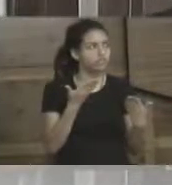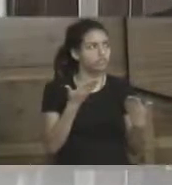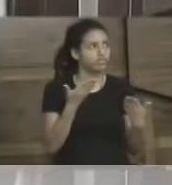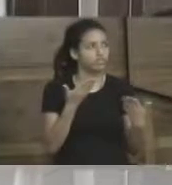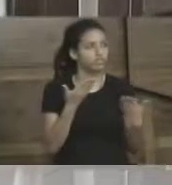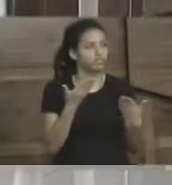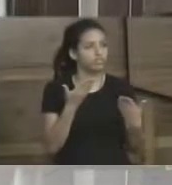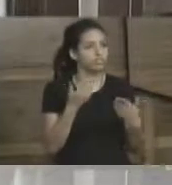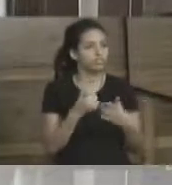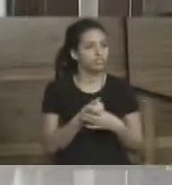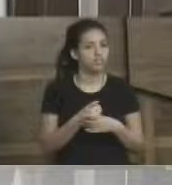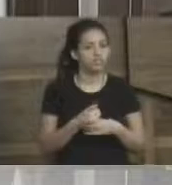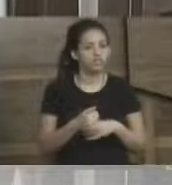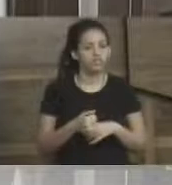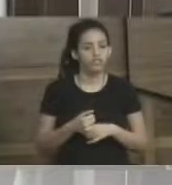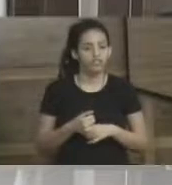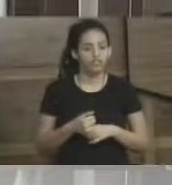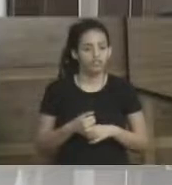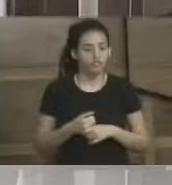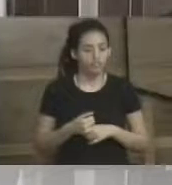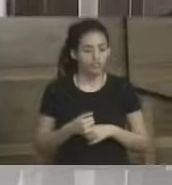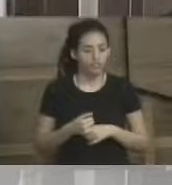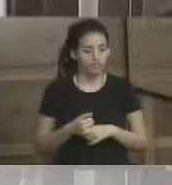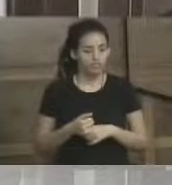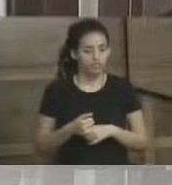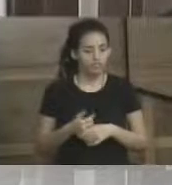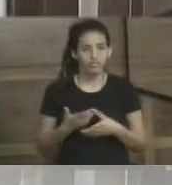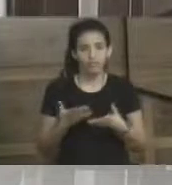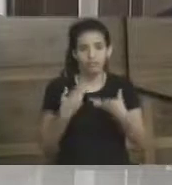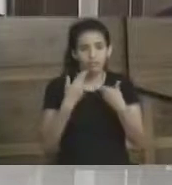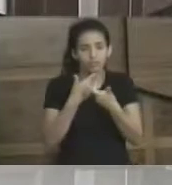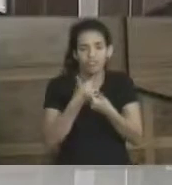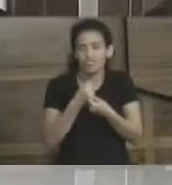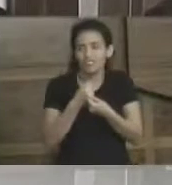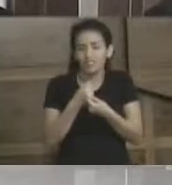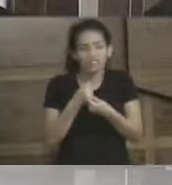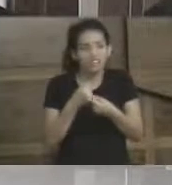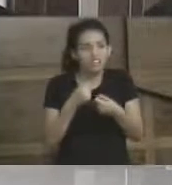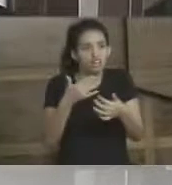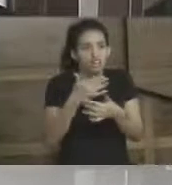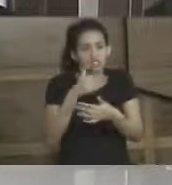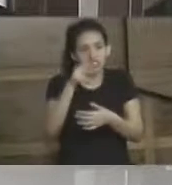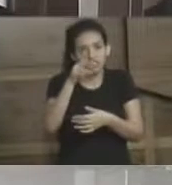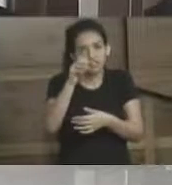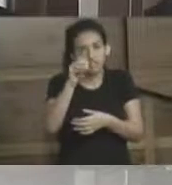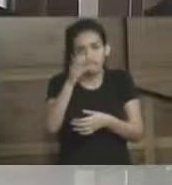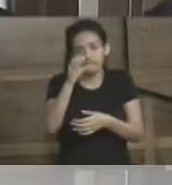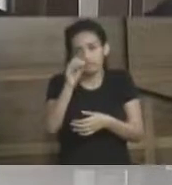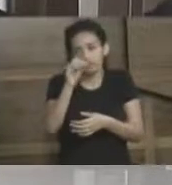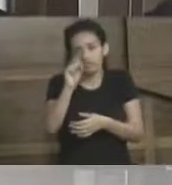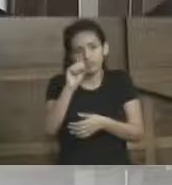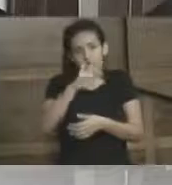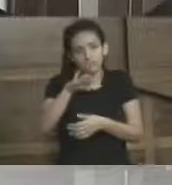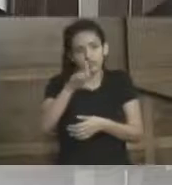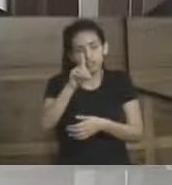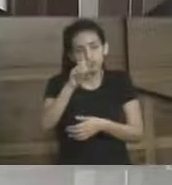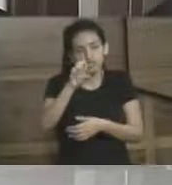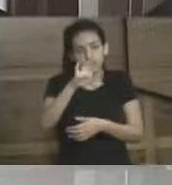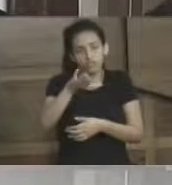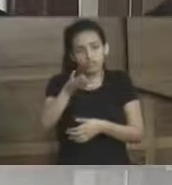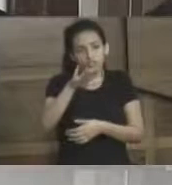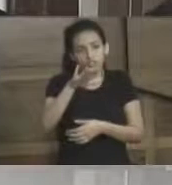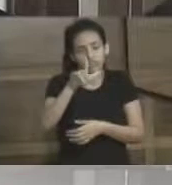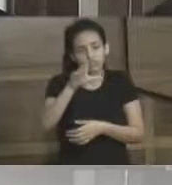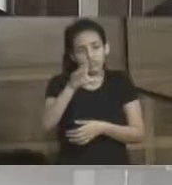recesso, e foi simplesmente sensacional. Poços de Caldas, senhor presidente, tem mais habitantes que a gente,